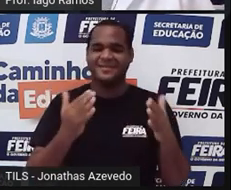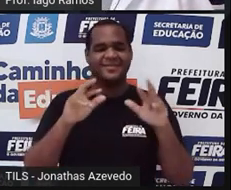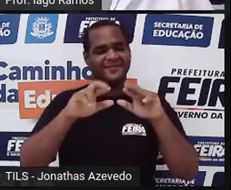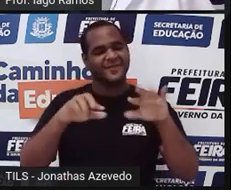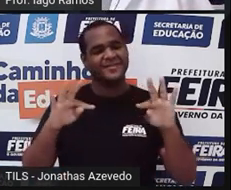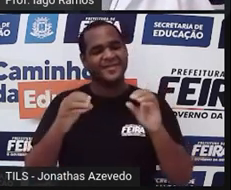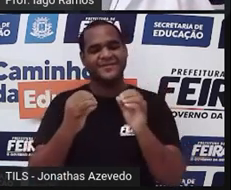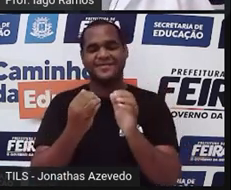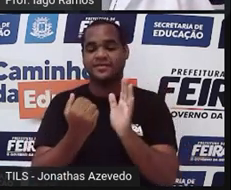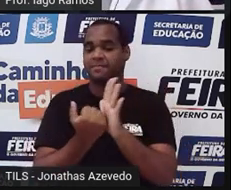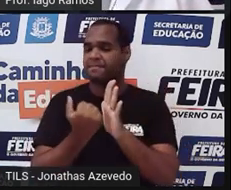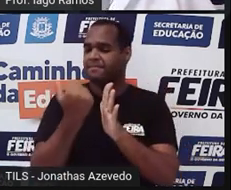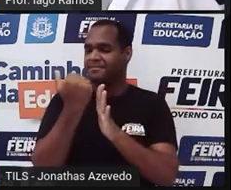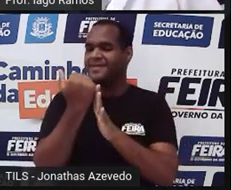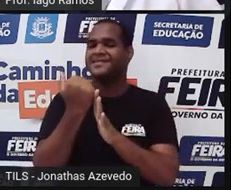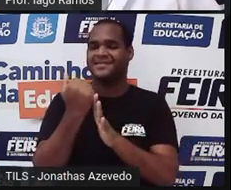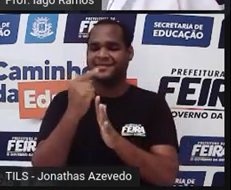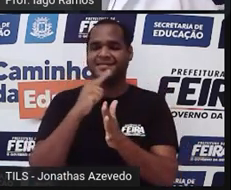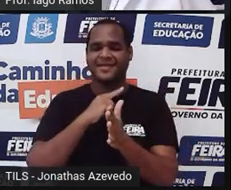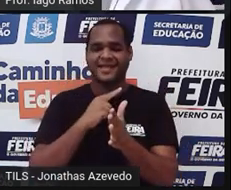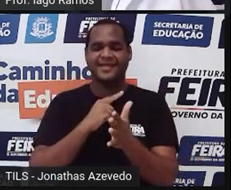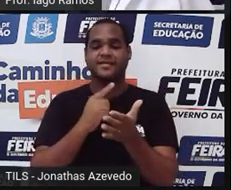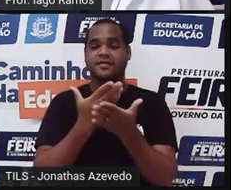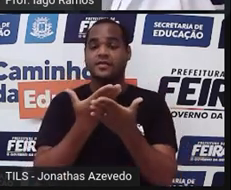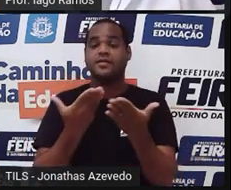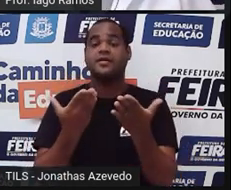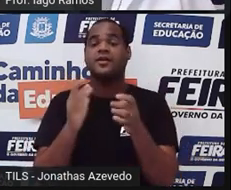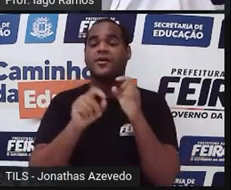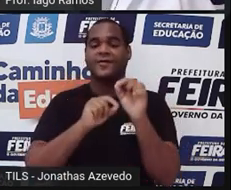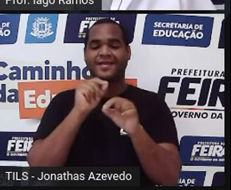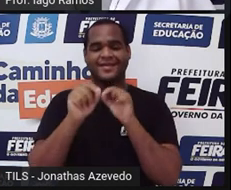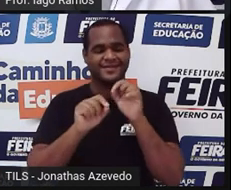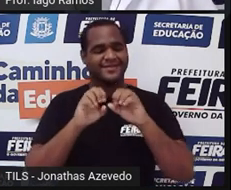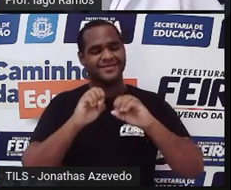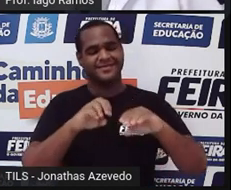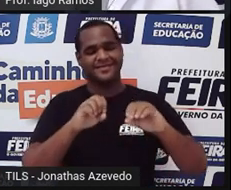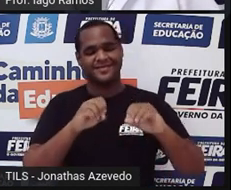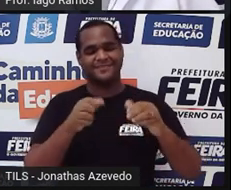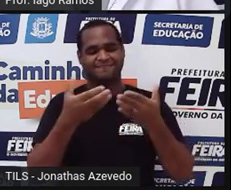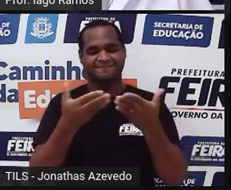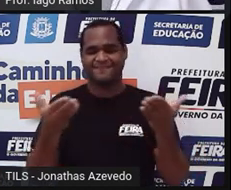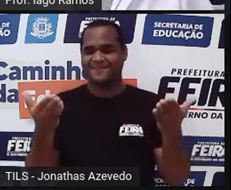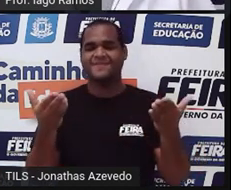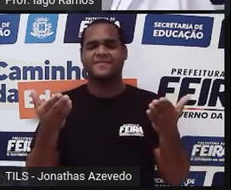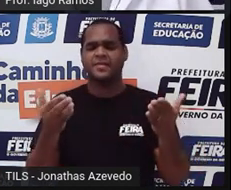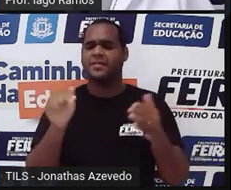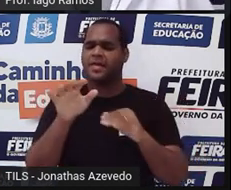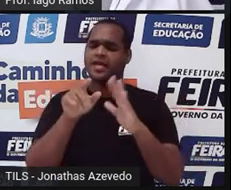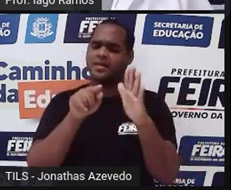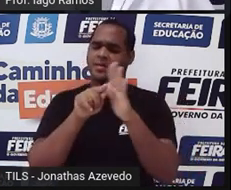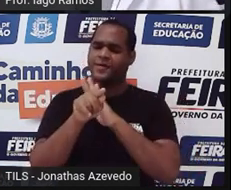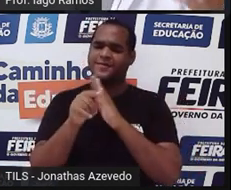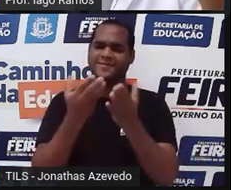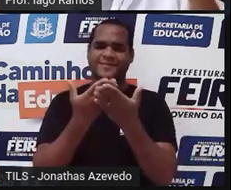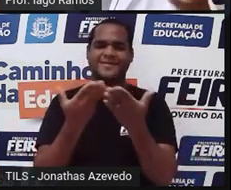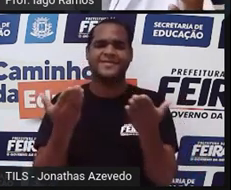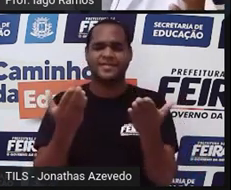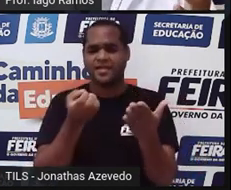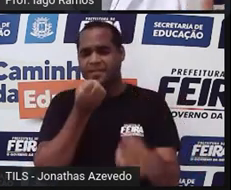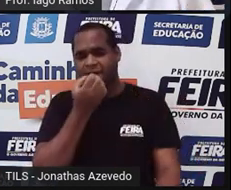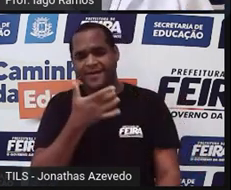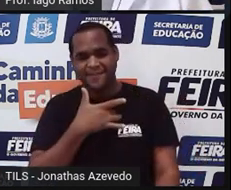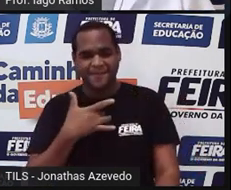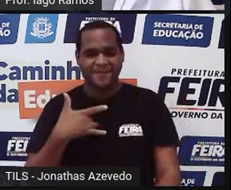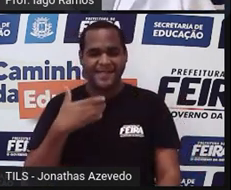mais uma vez a mais uma de nossas aulas. Mas, deixa eu te perguntar logo o seguinte, tudo bem com